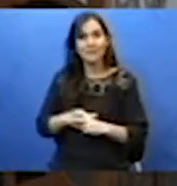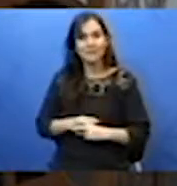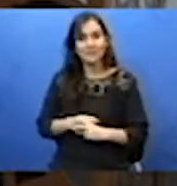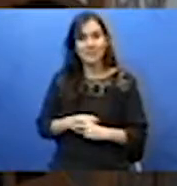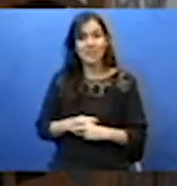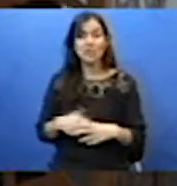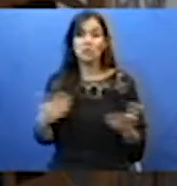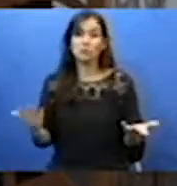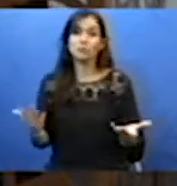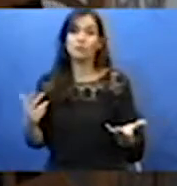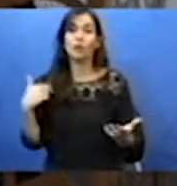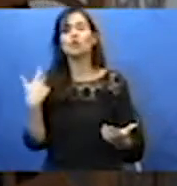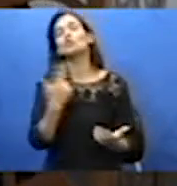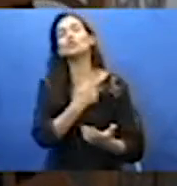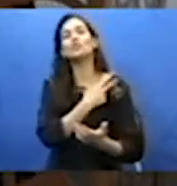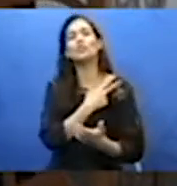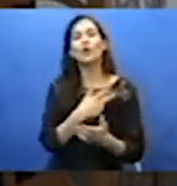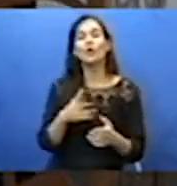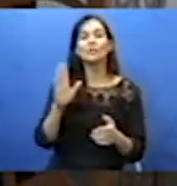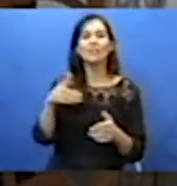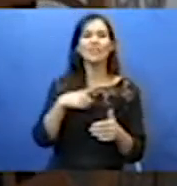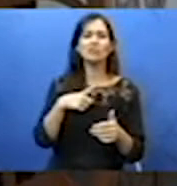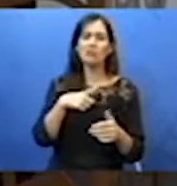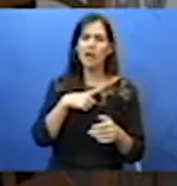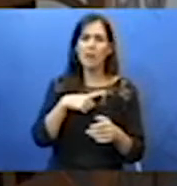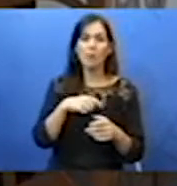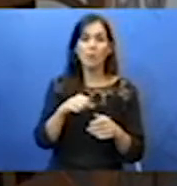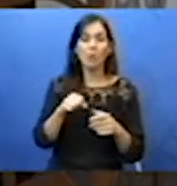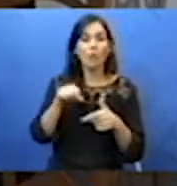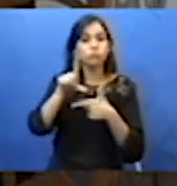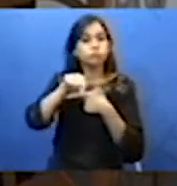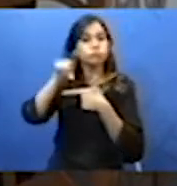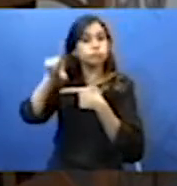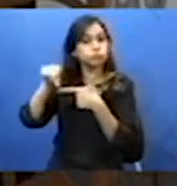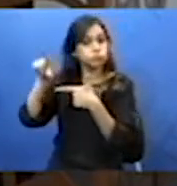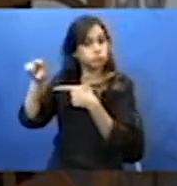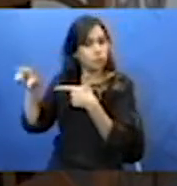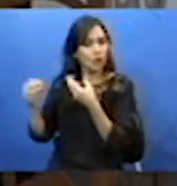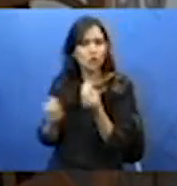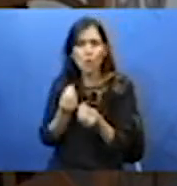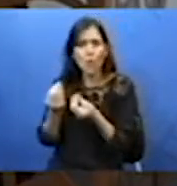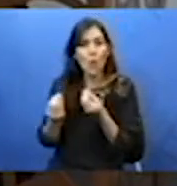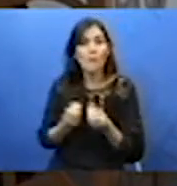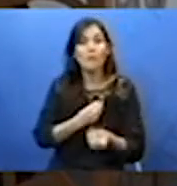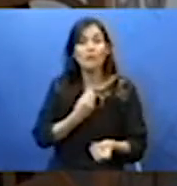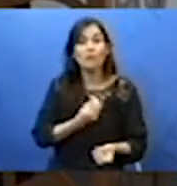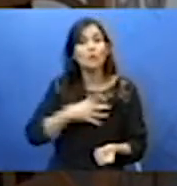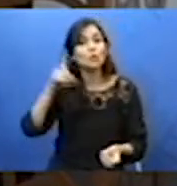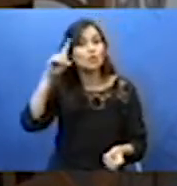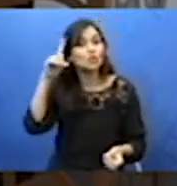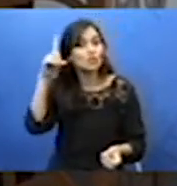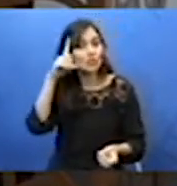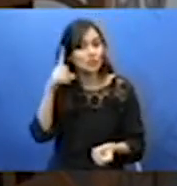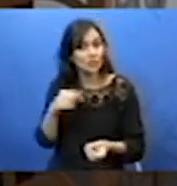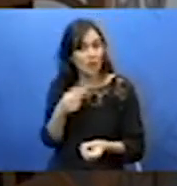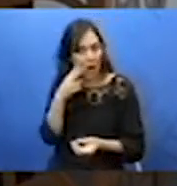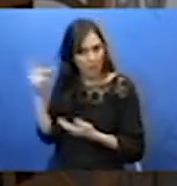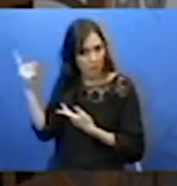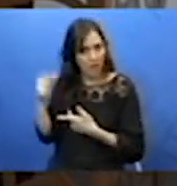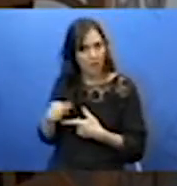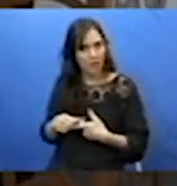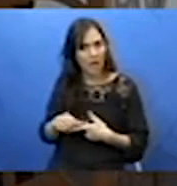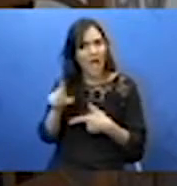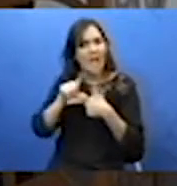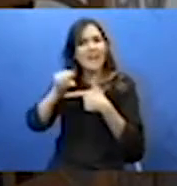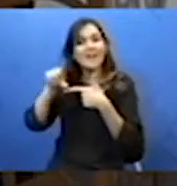Então, olha lá, aqui no primeiro slide trouxemos a aplicação no cotidiano, né? Aqui a gente tem um gráfico do